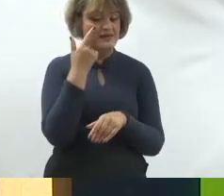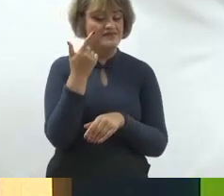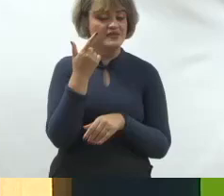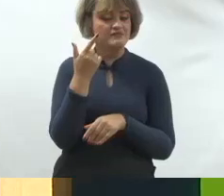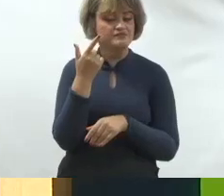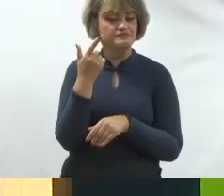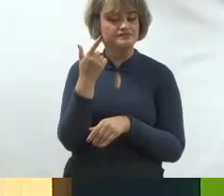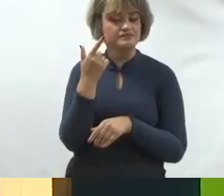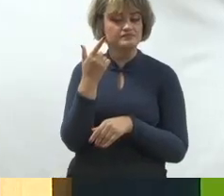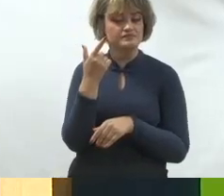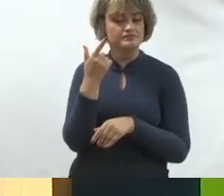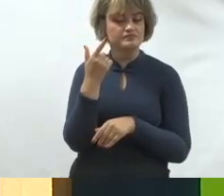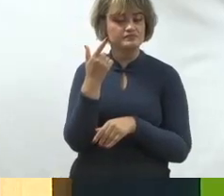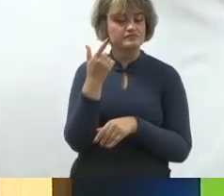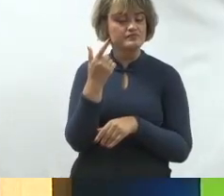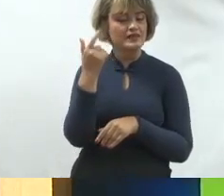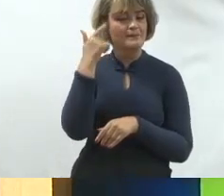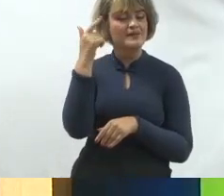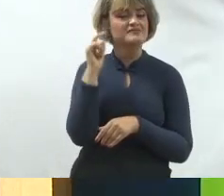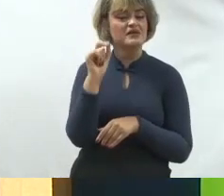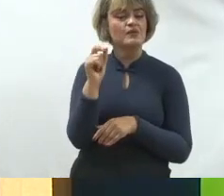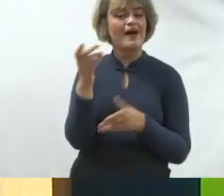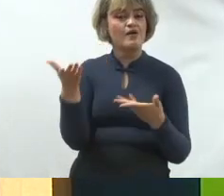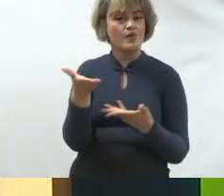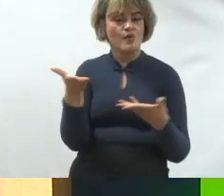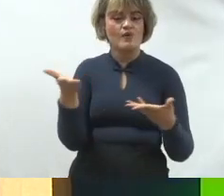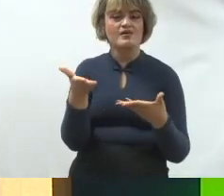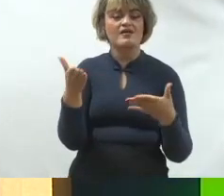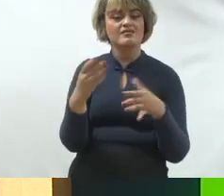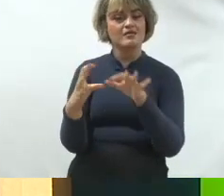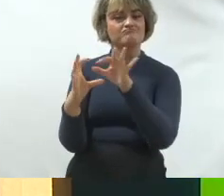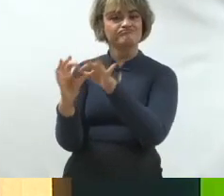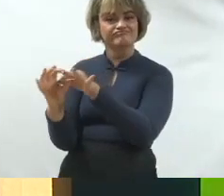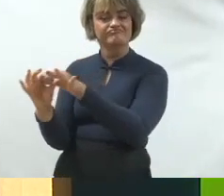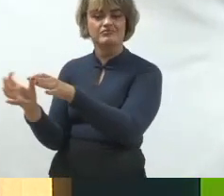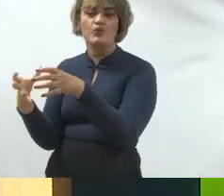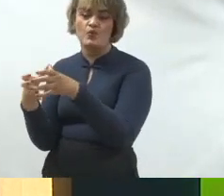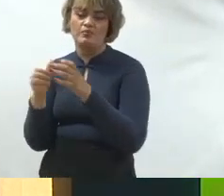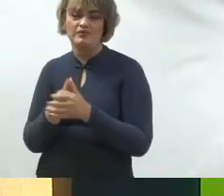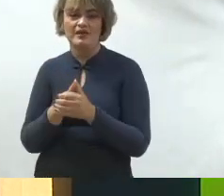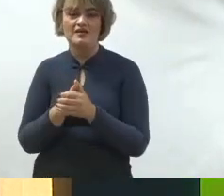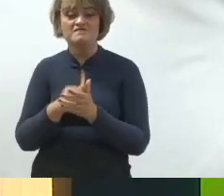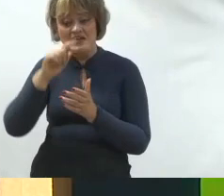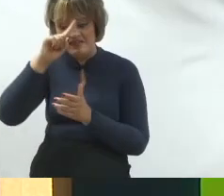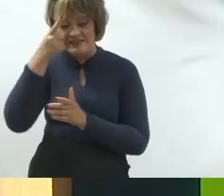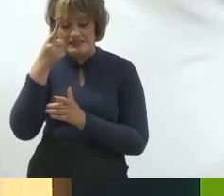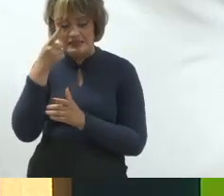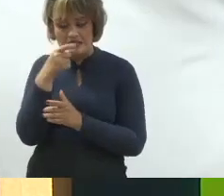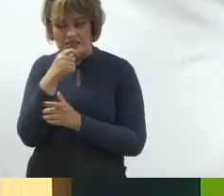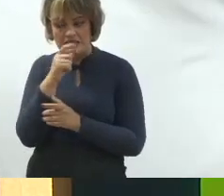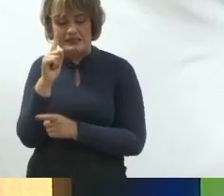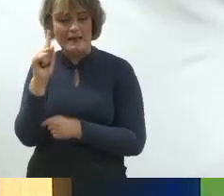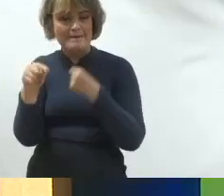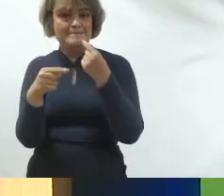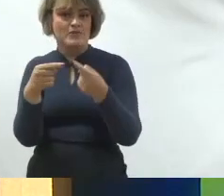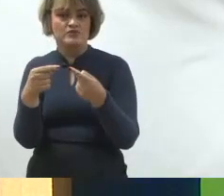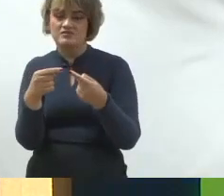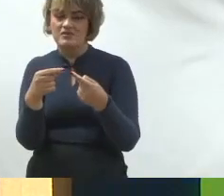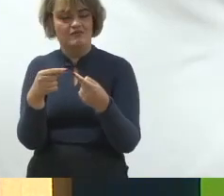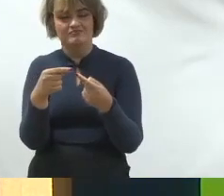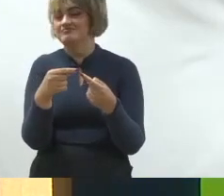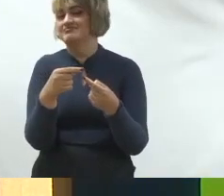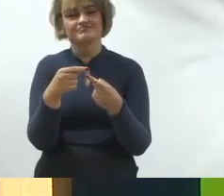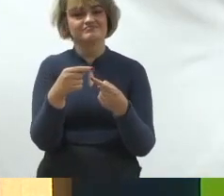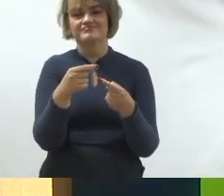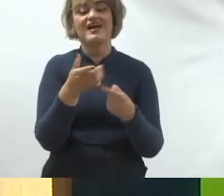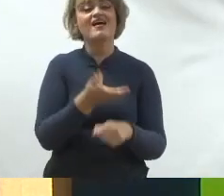antes de ter um candidato você já precisa começar agora a ter conexões com esse eleitorado eu não queira criar essas conexões somente depois das convenções